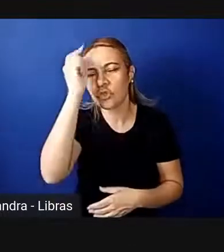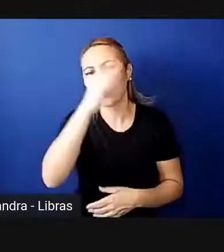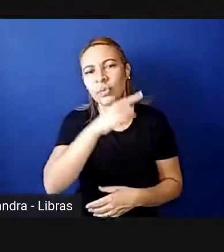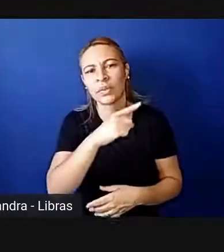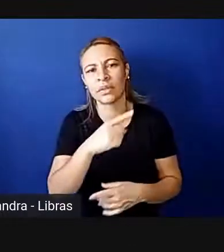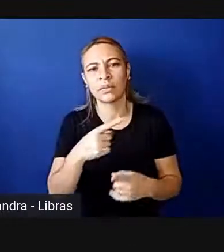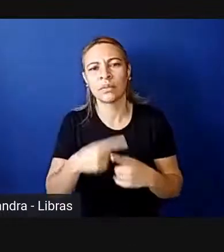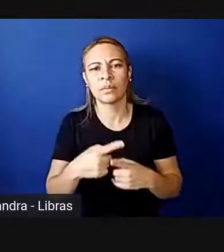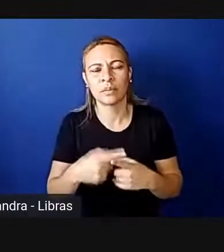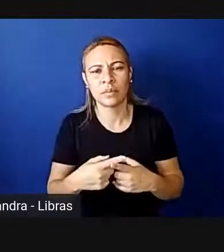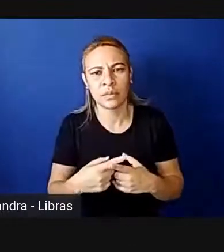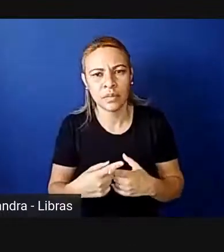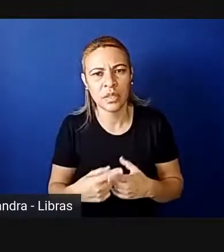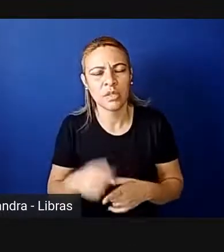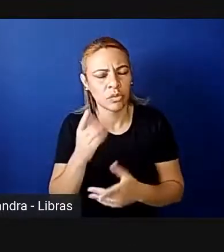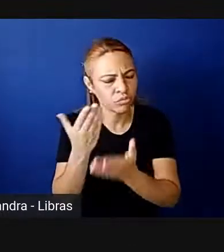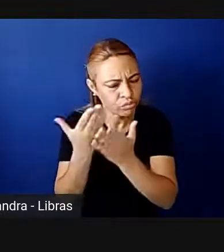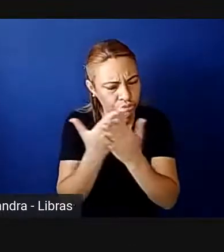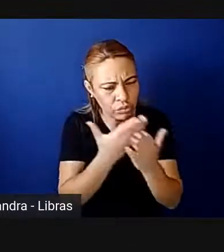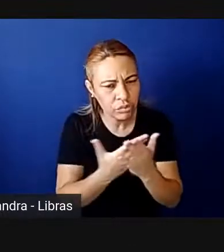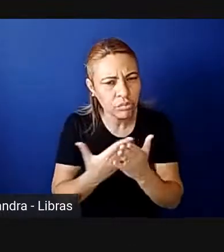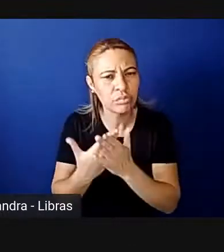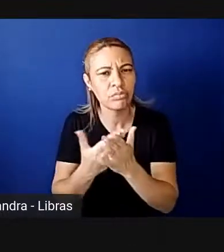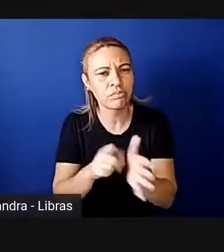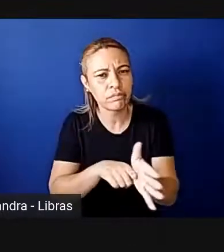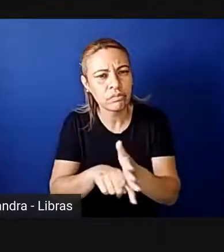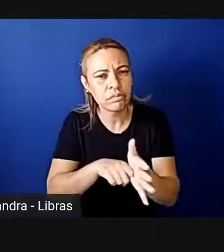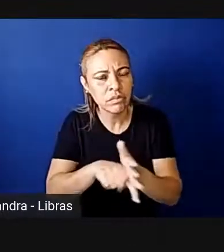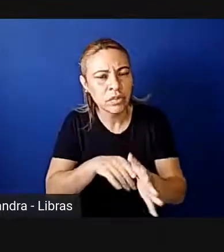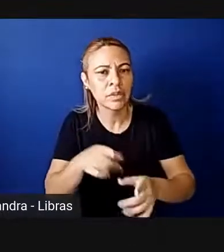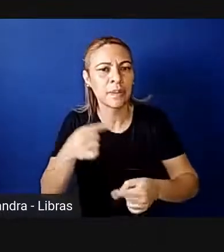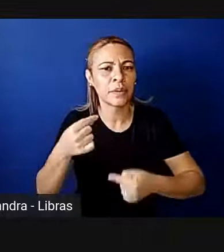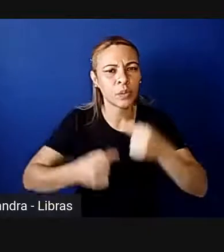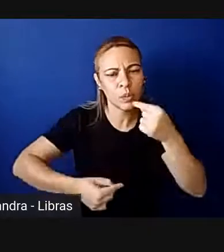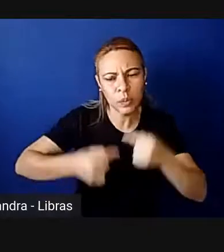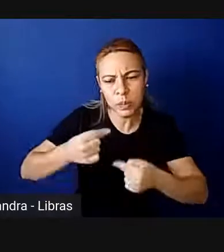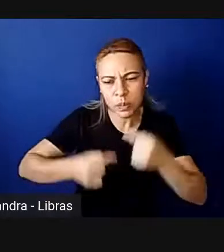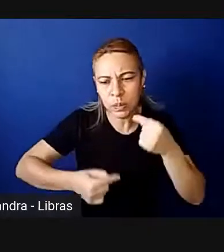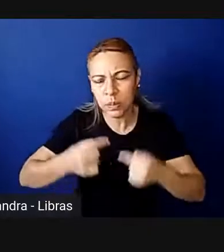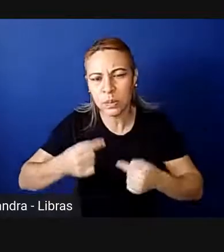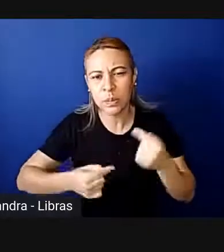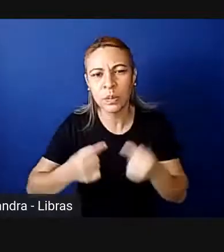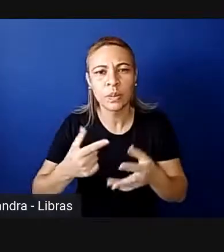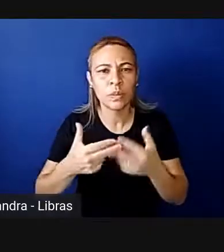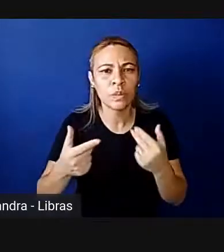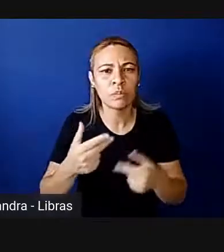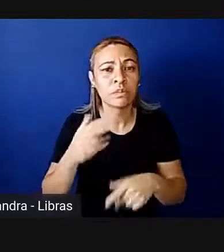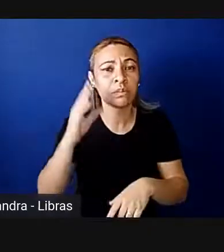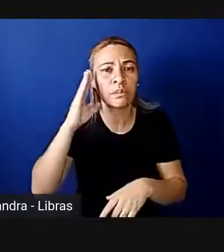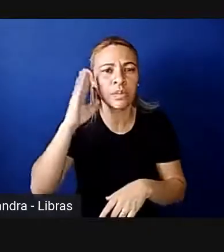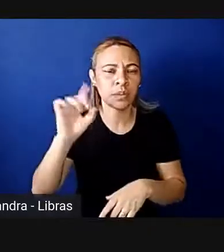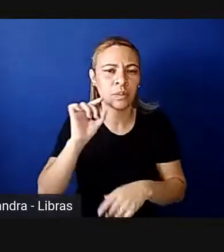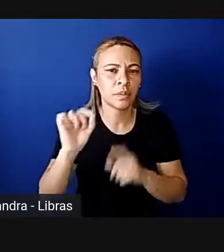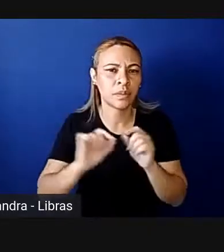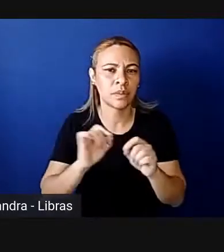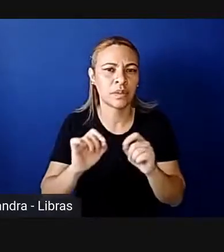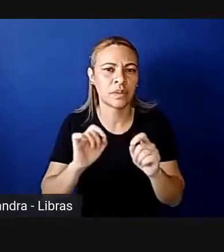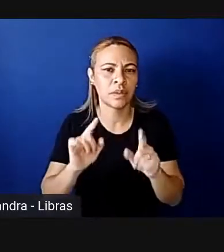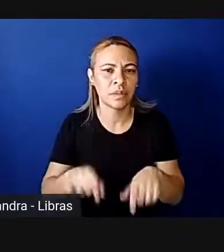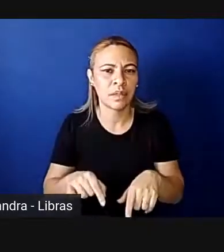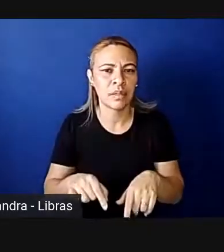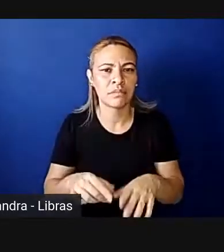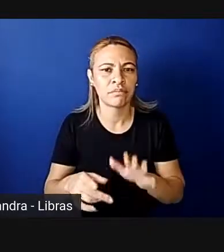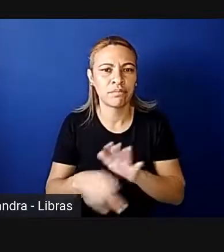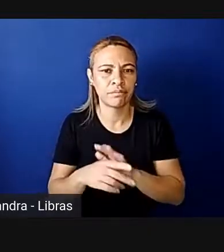tem sido muito estudado e discutido, um dos pontos principais que se aponta, por que que elas não são eficazes no Brasil,